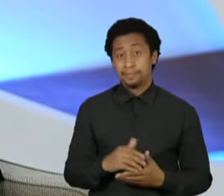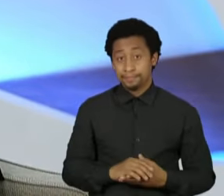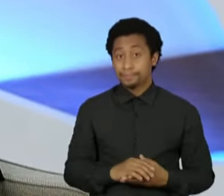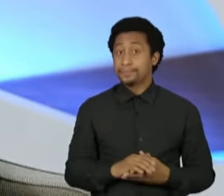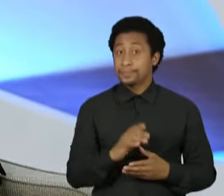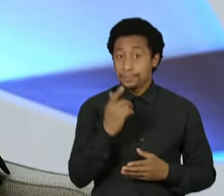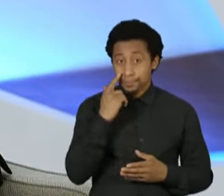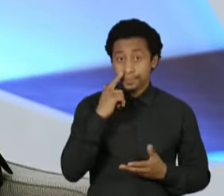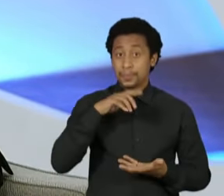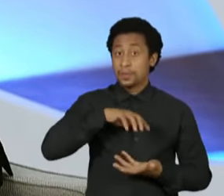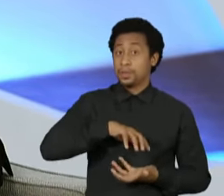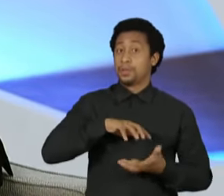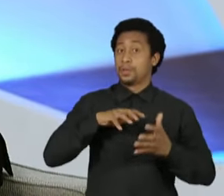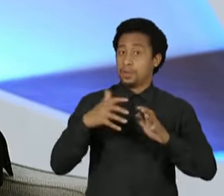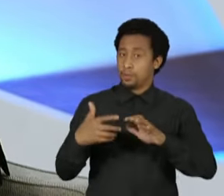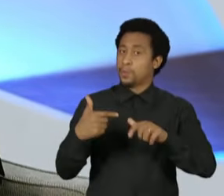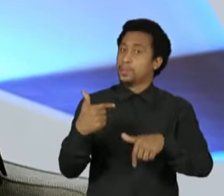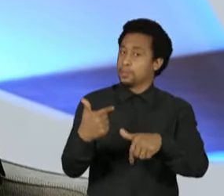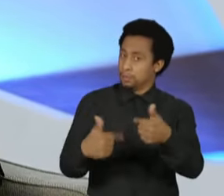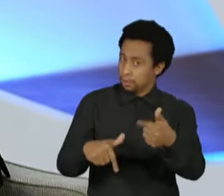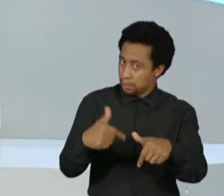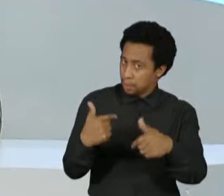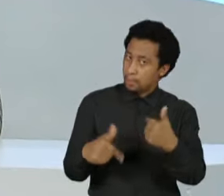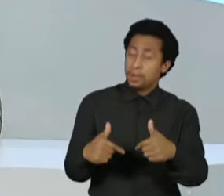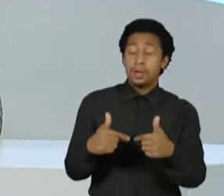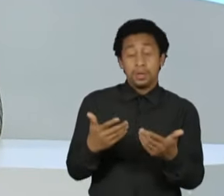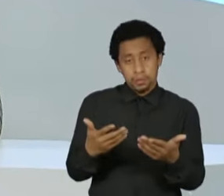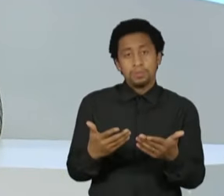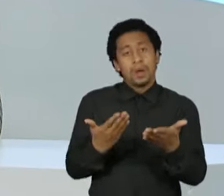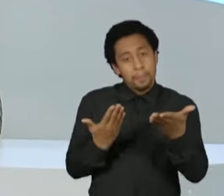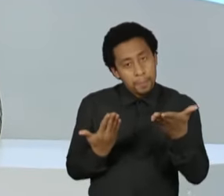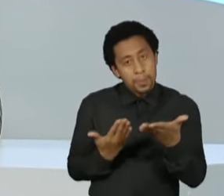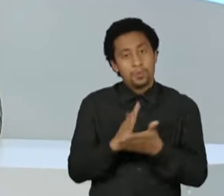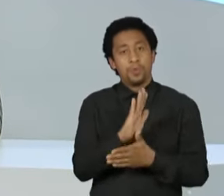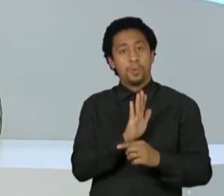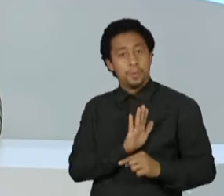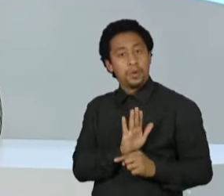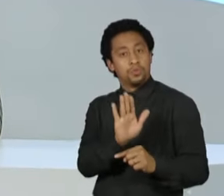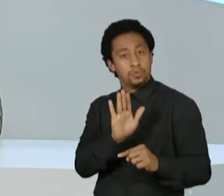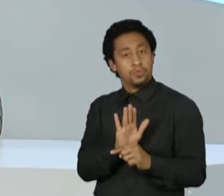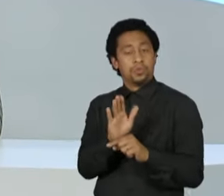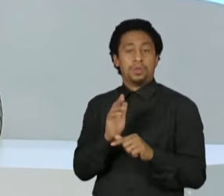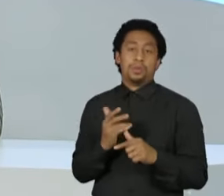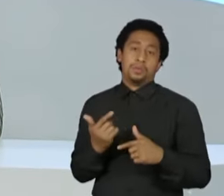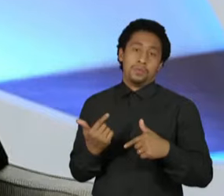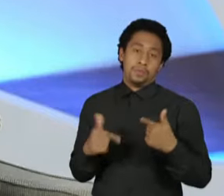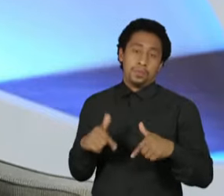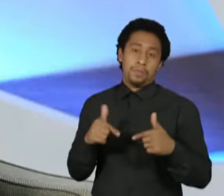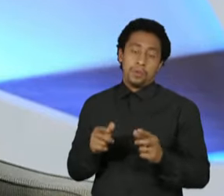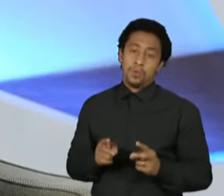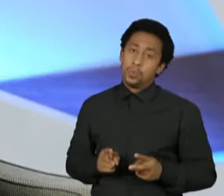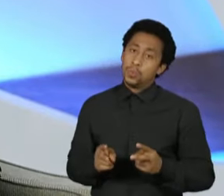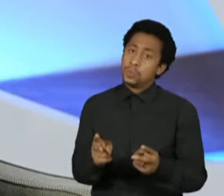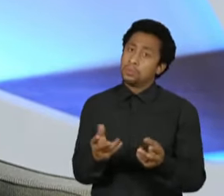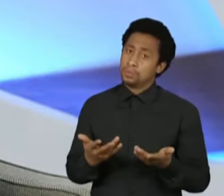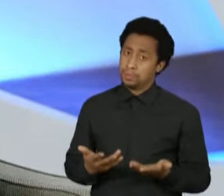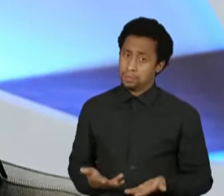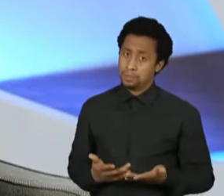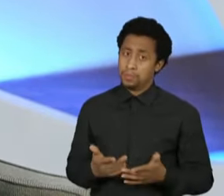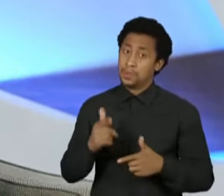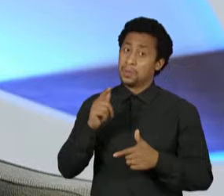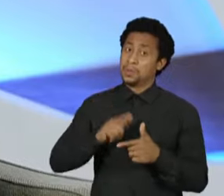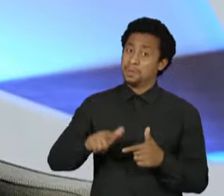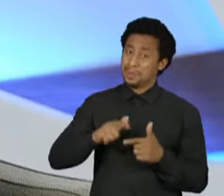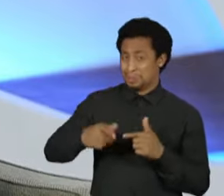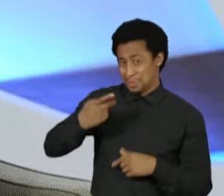ela veio inclusive para garantir minimamente os empregos que nós ainda temos. Repito, o problema do Brasil não é